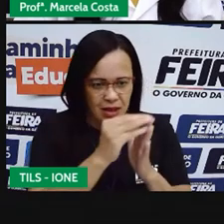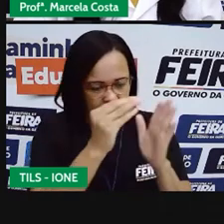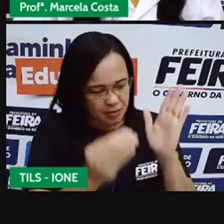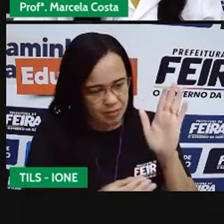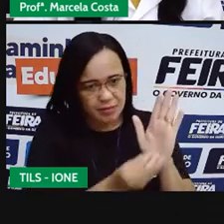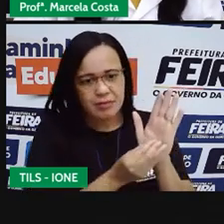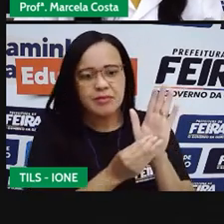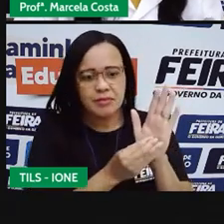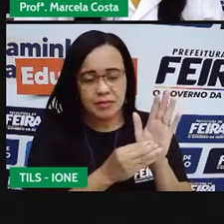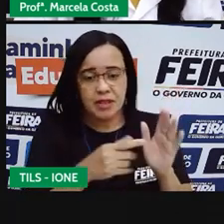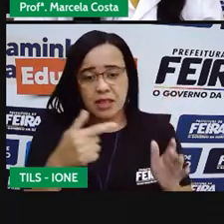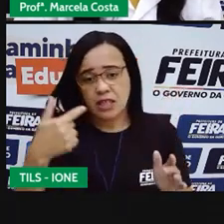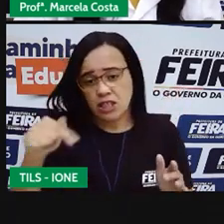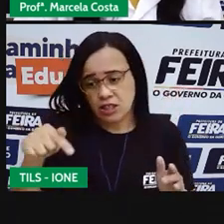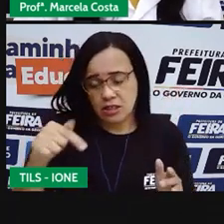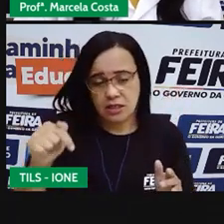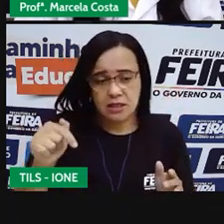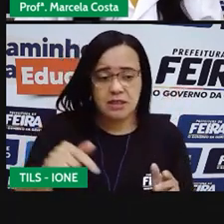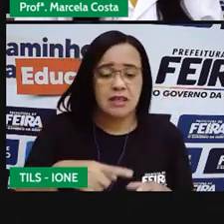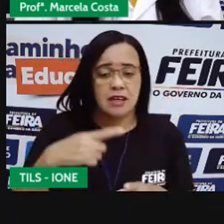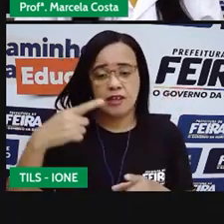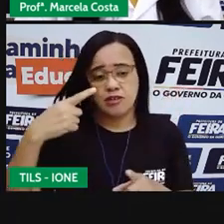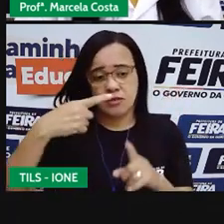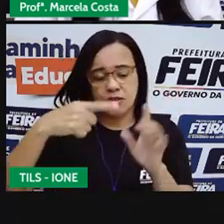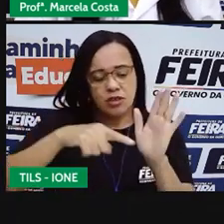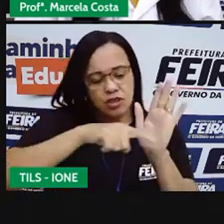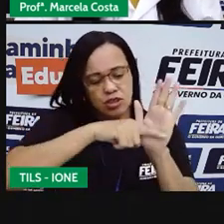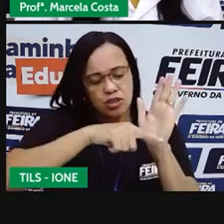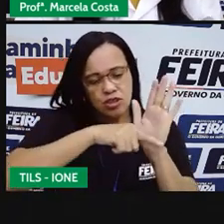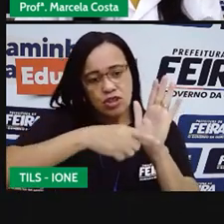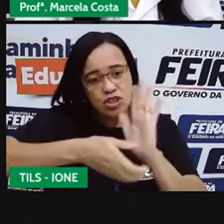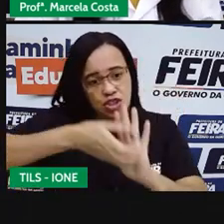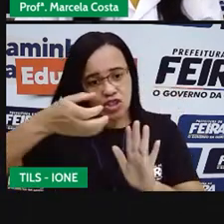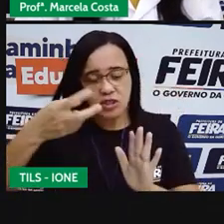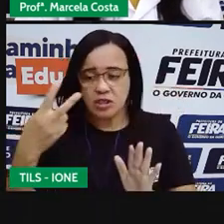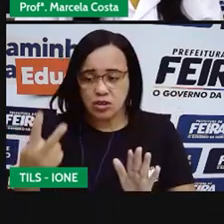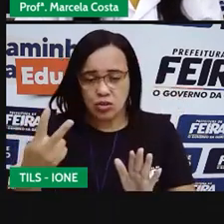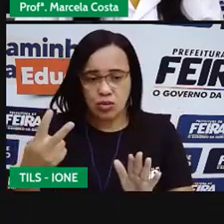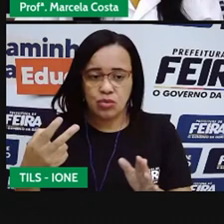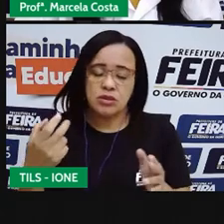então 17 menos 2 vai ser igual a 15